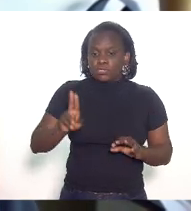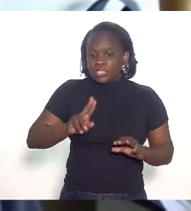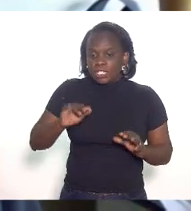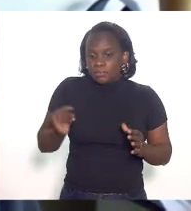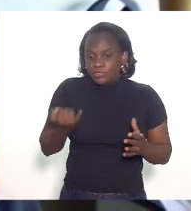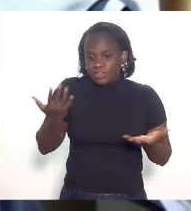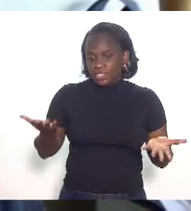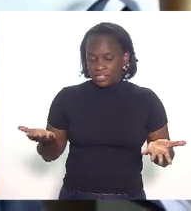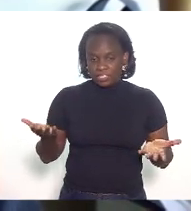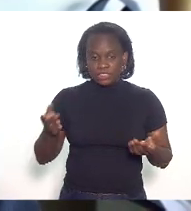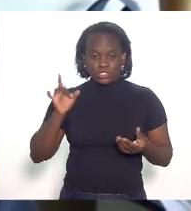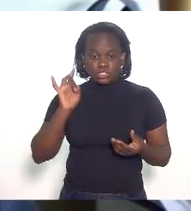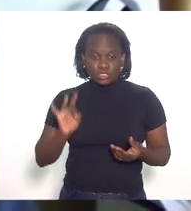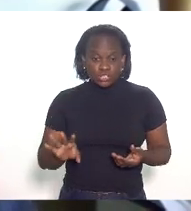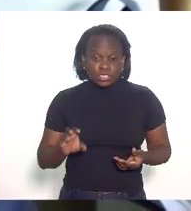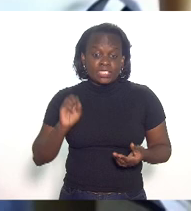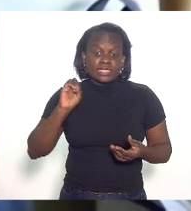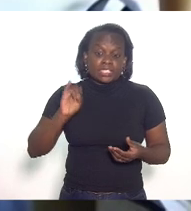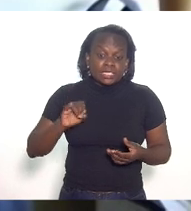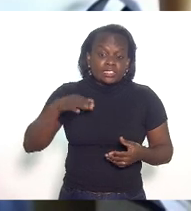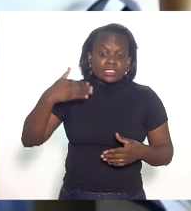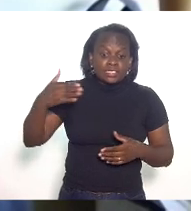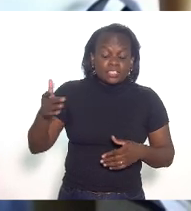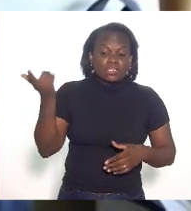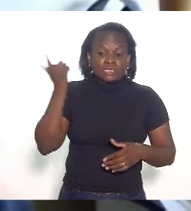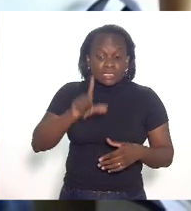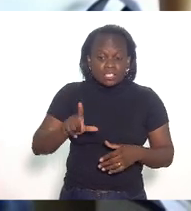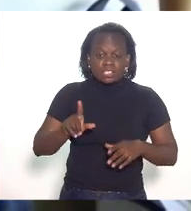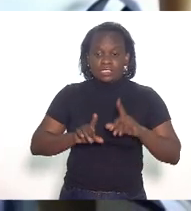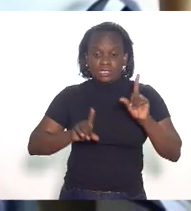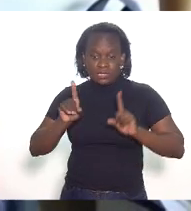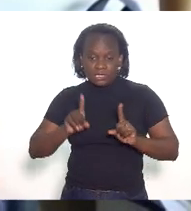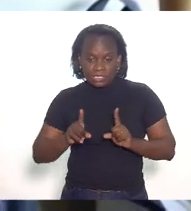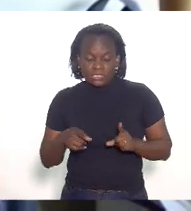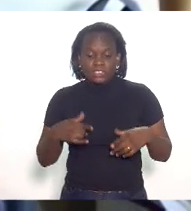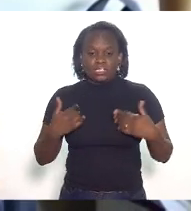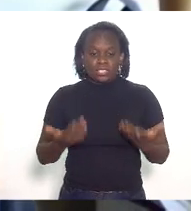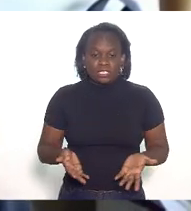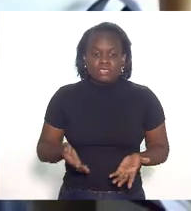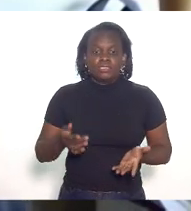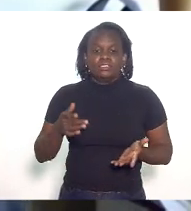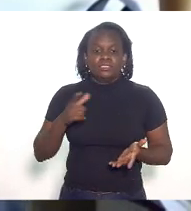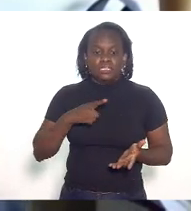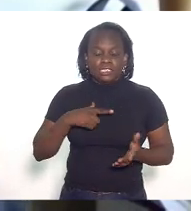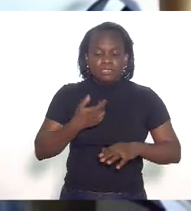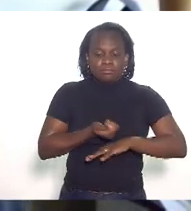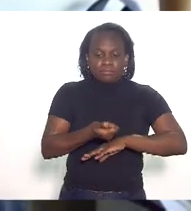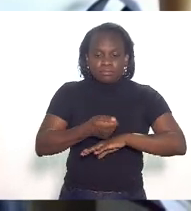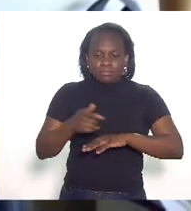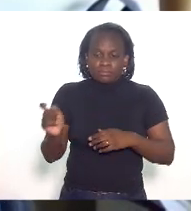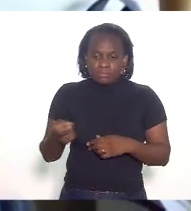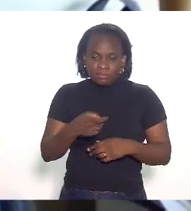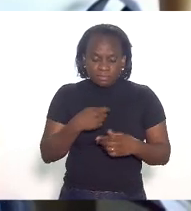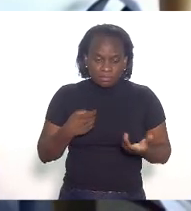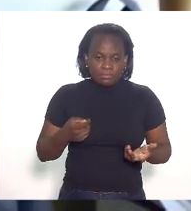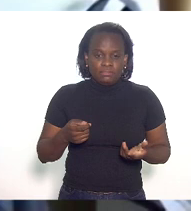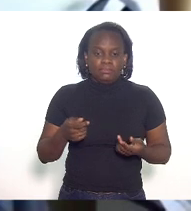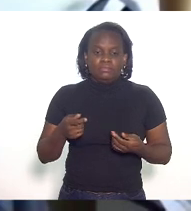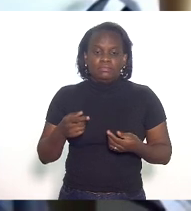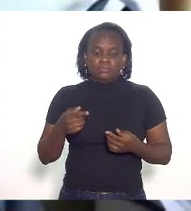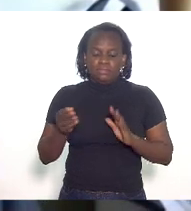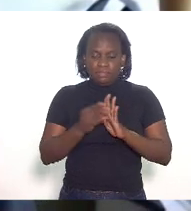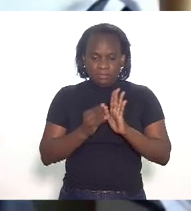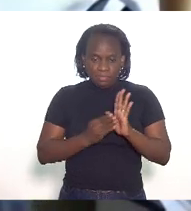só se vencer a licitação então só teria benefícios econômicos a computar